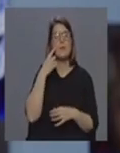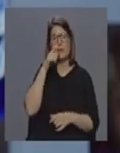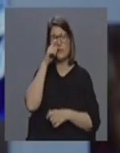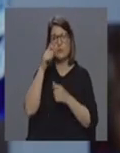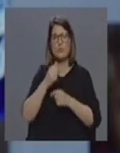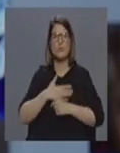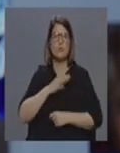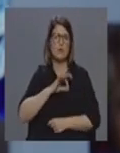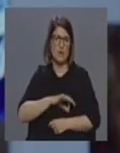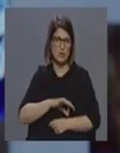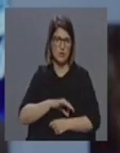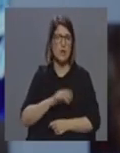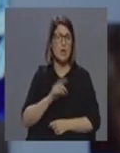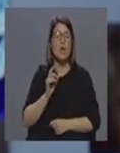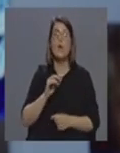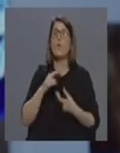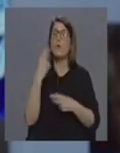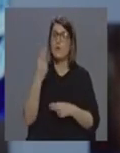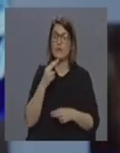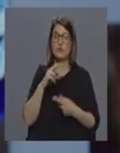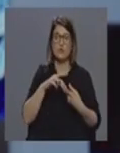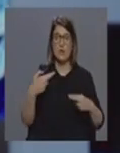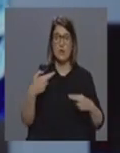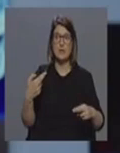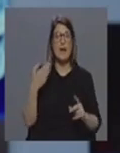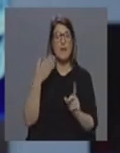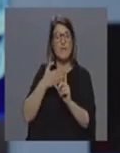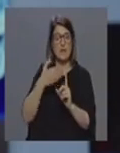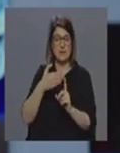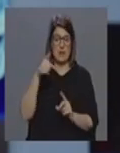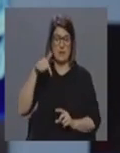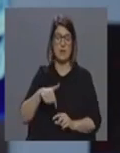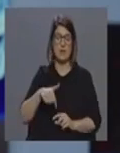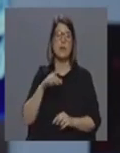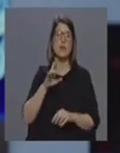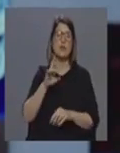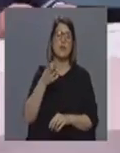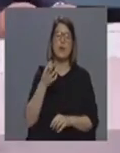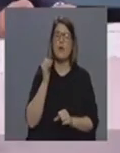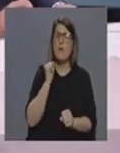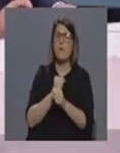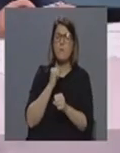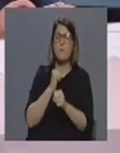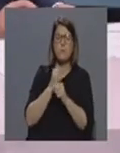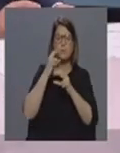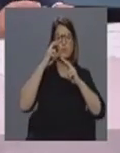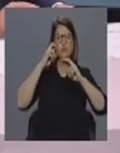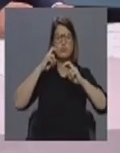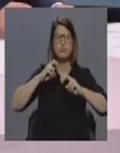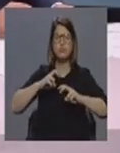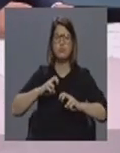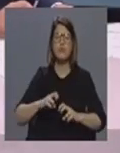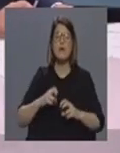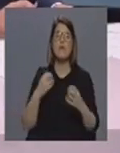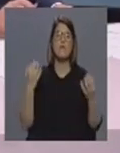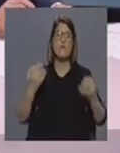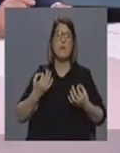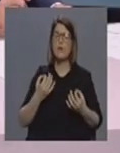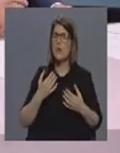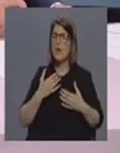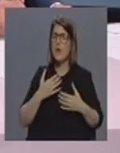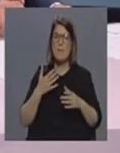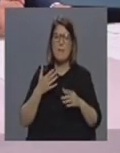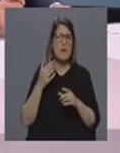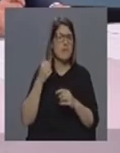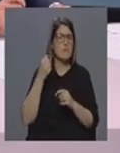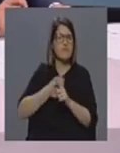a unidade genética é uma unidade de referência na região e tem feito imenso trabalho de investigação e que tem sido incansável digamos